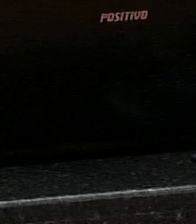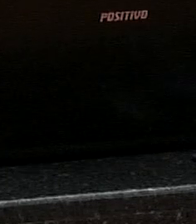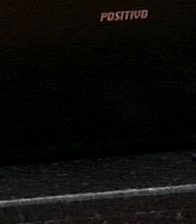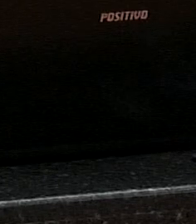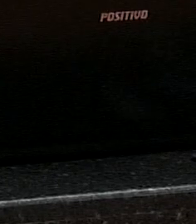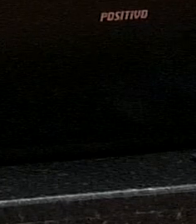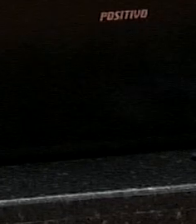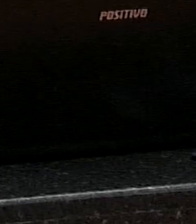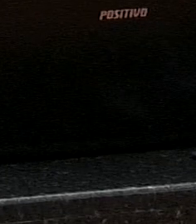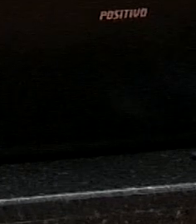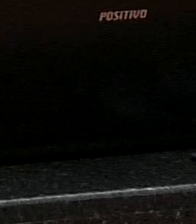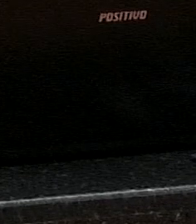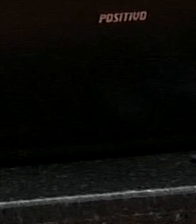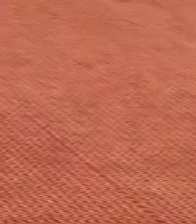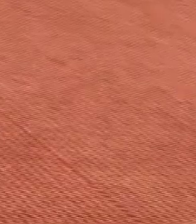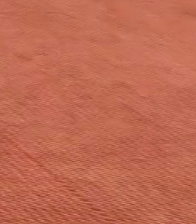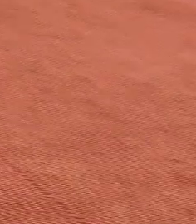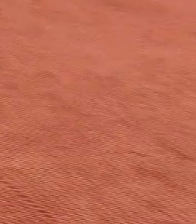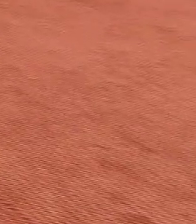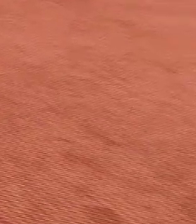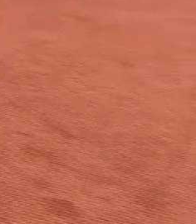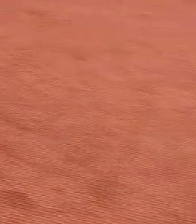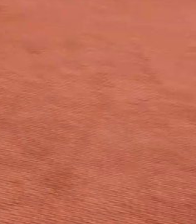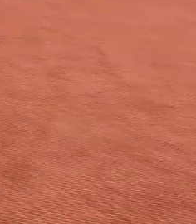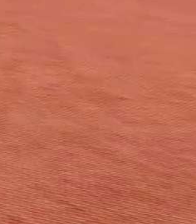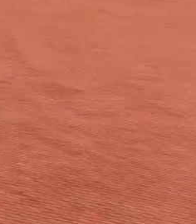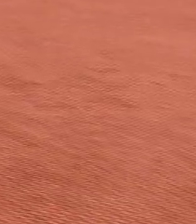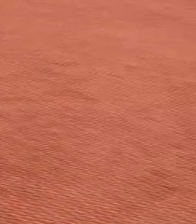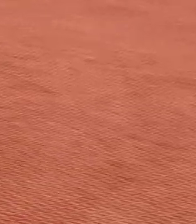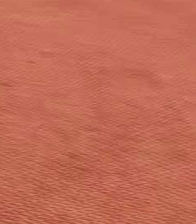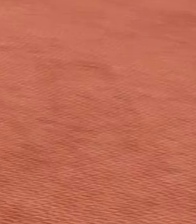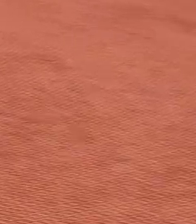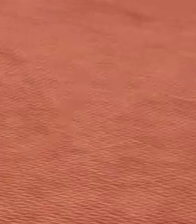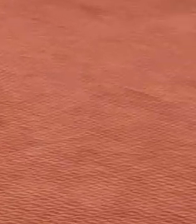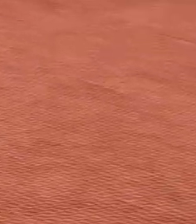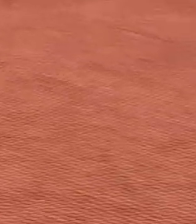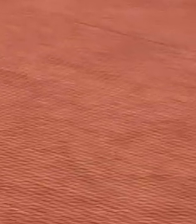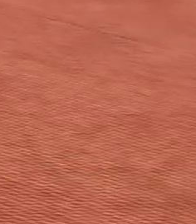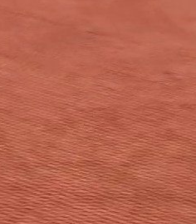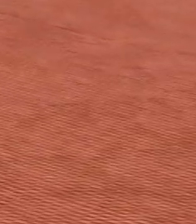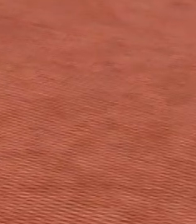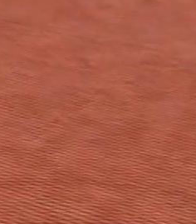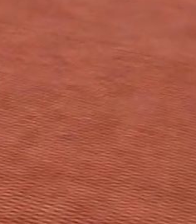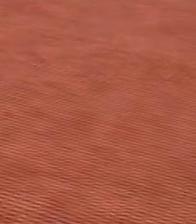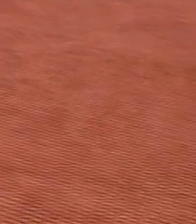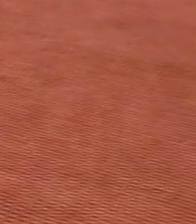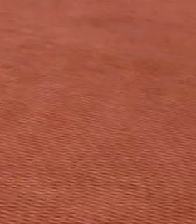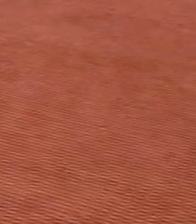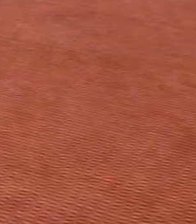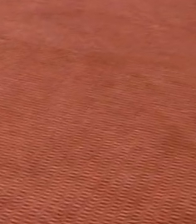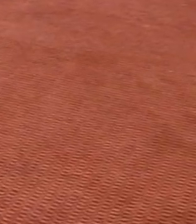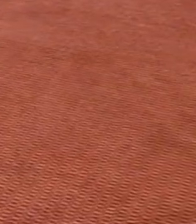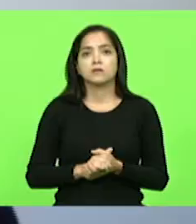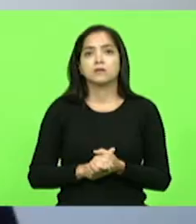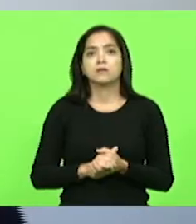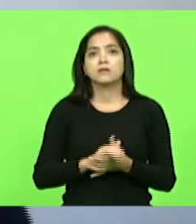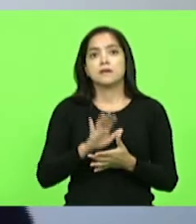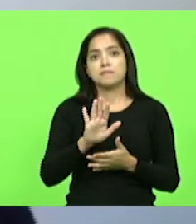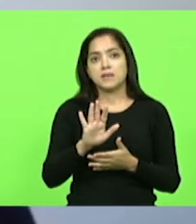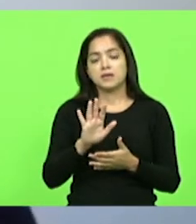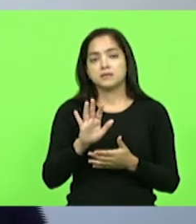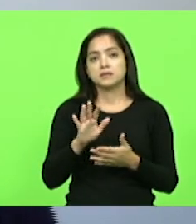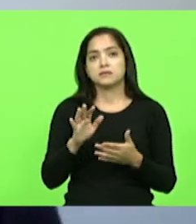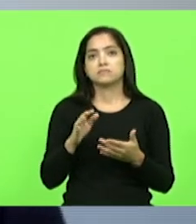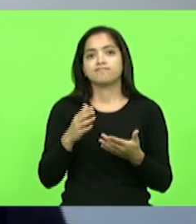atuação da defesa civil e a solidariedade de prefeitos da região, empresas e entidades foi elogiada pelos parlamentares. Eu queria